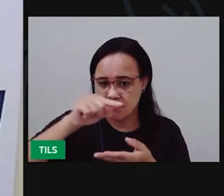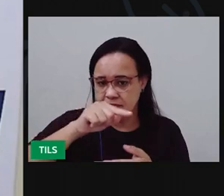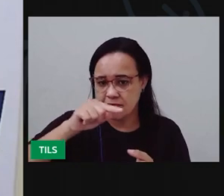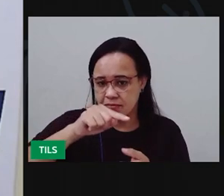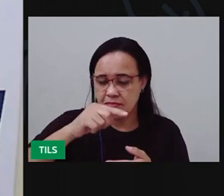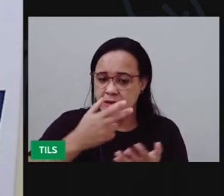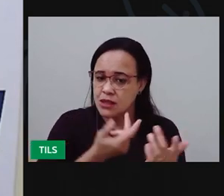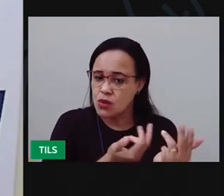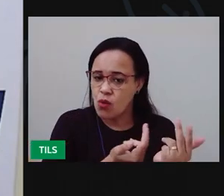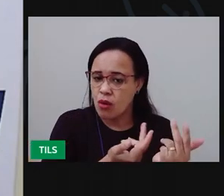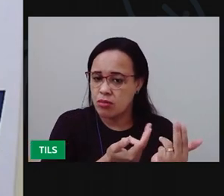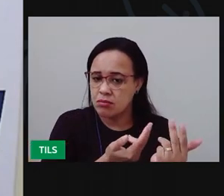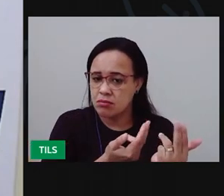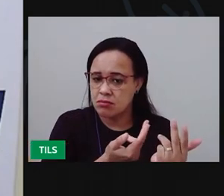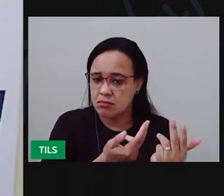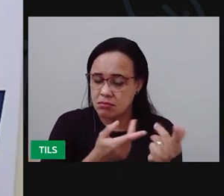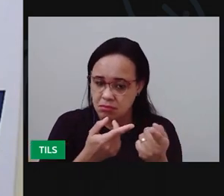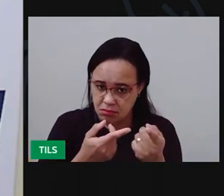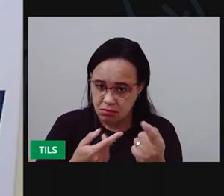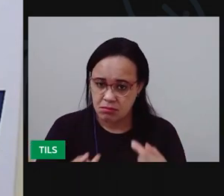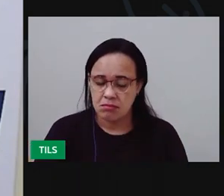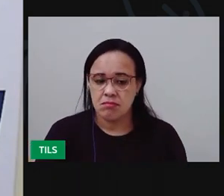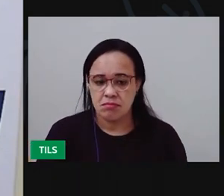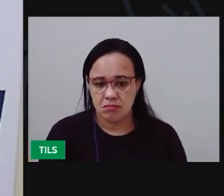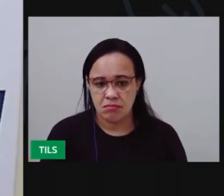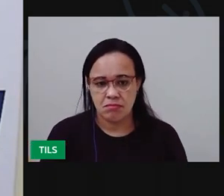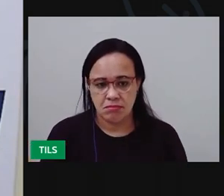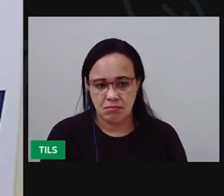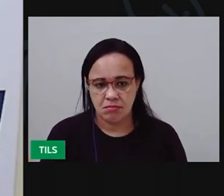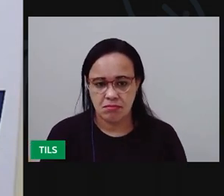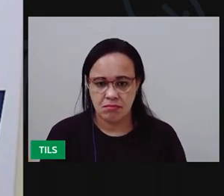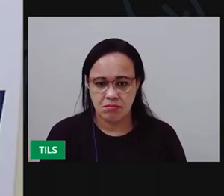Deixa ela mais curta, assim, ó.